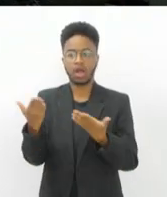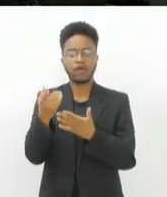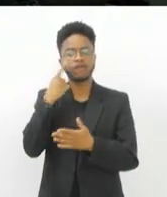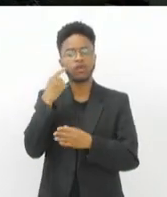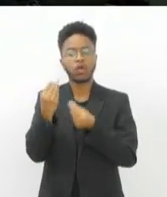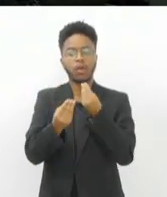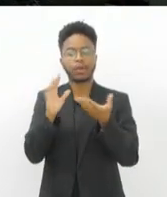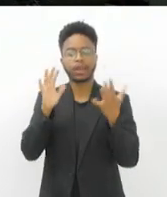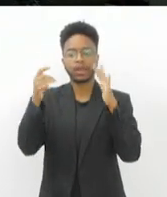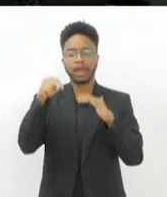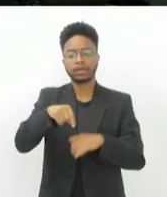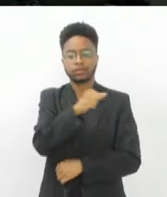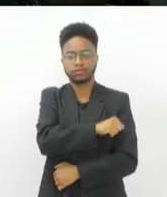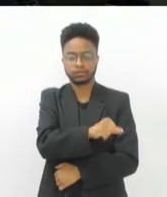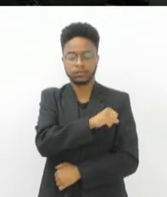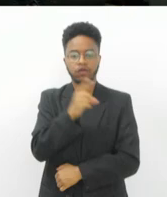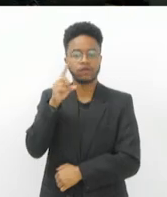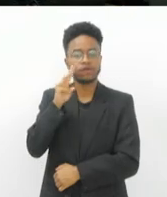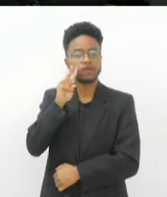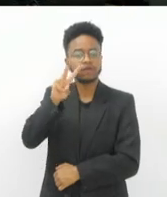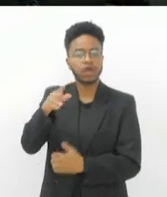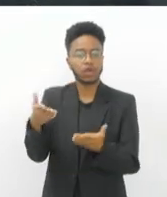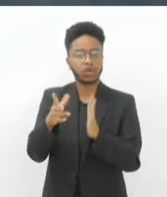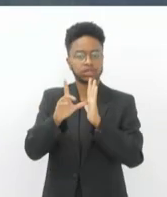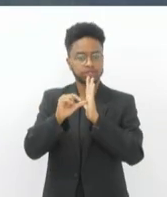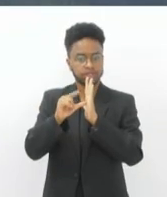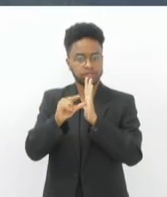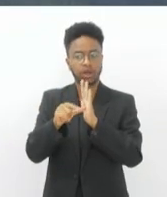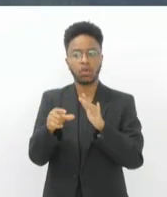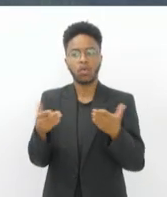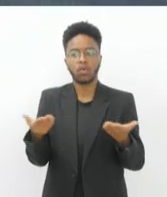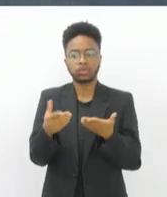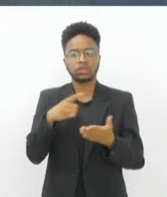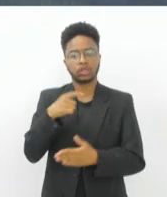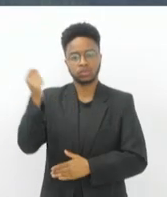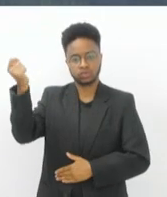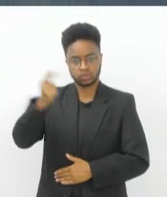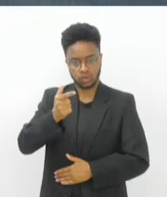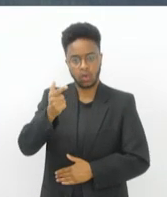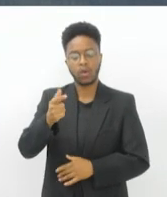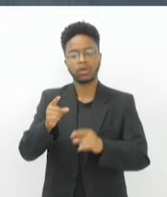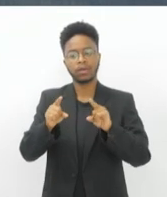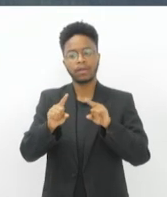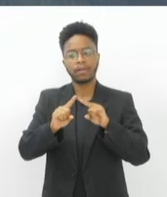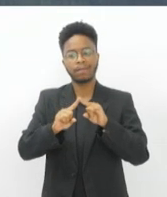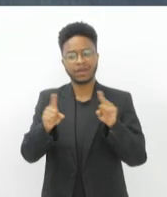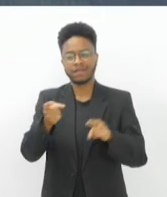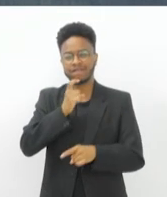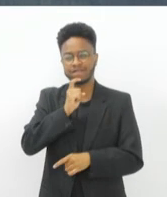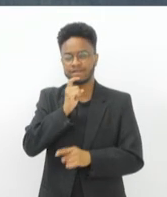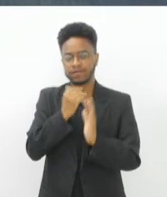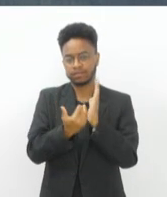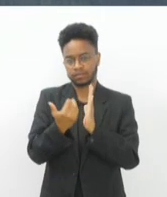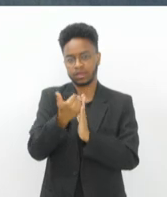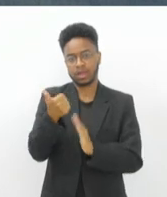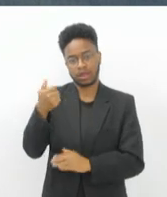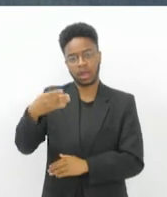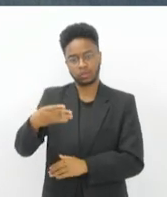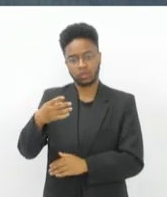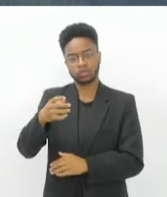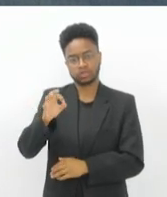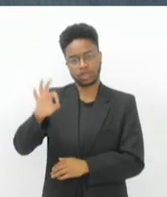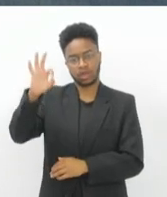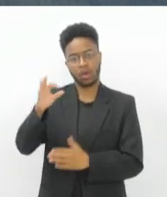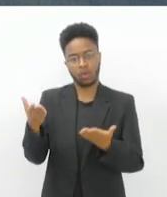Rio de Janeiro. Você vê imagens aí da Central do Brasil. O dia amanheceu com sol, com bastante frio, 14 graus hoje pela manhã.